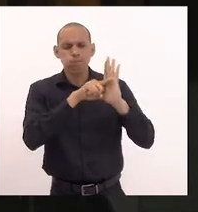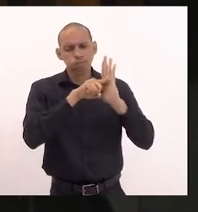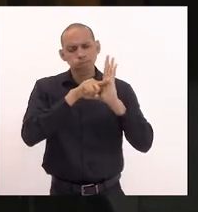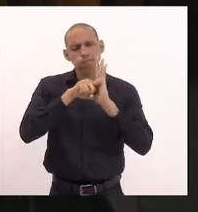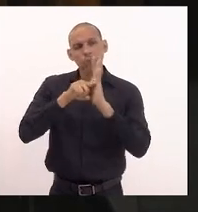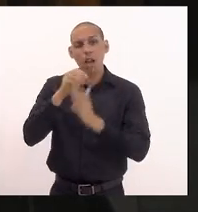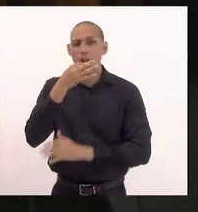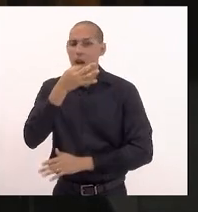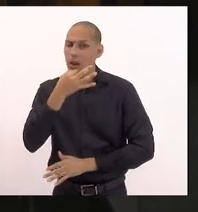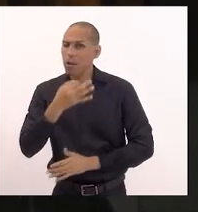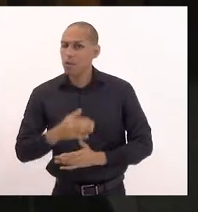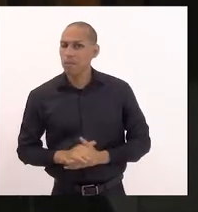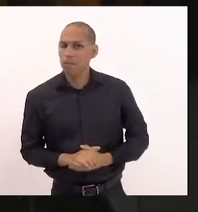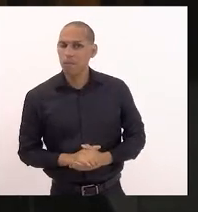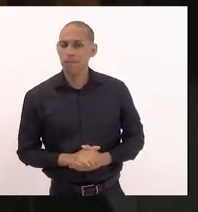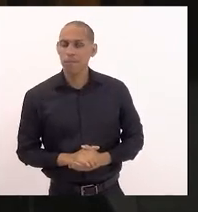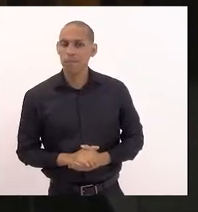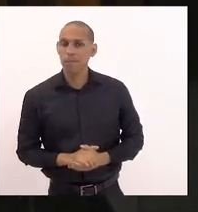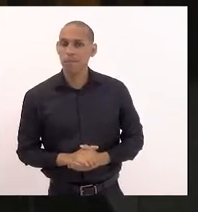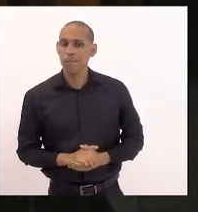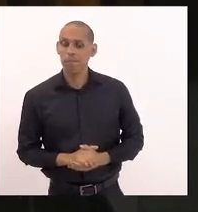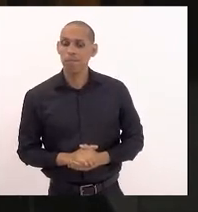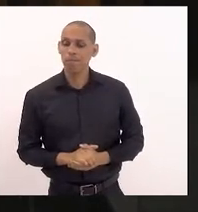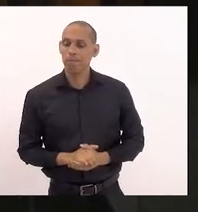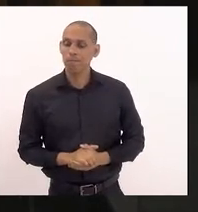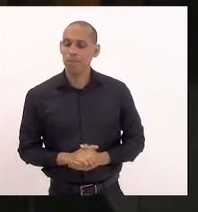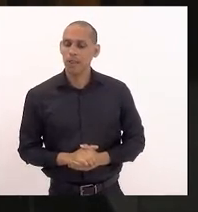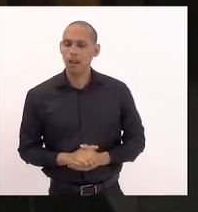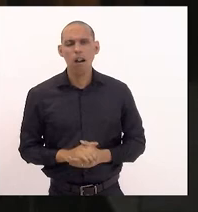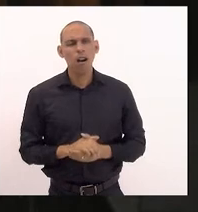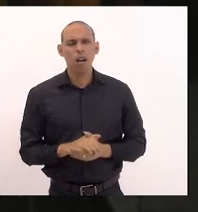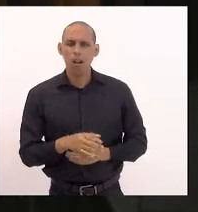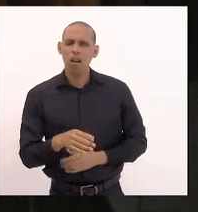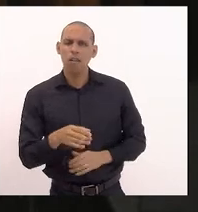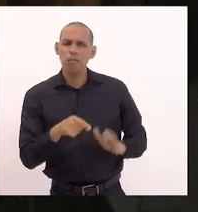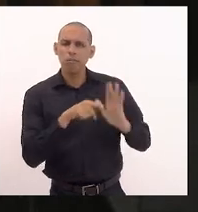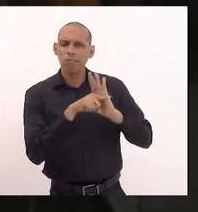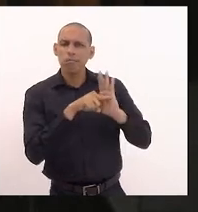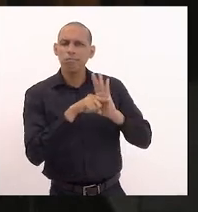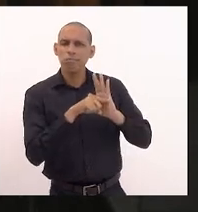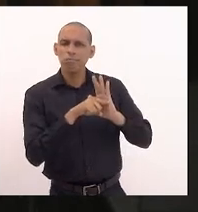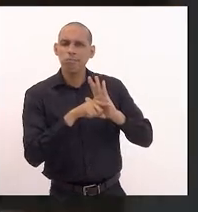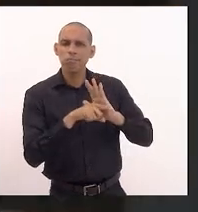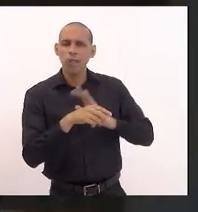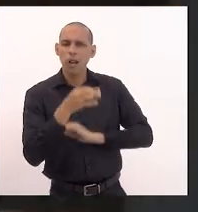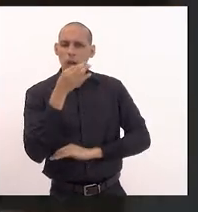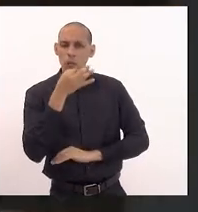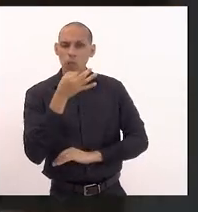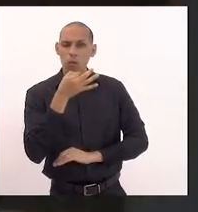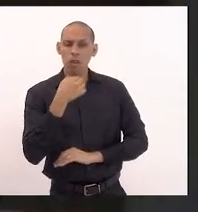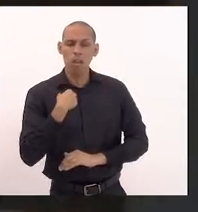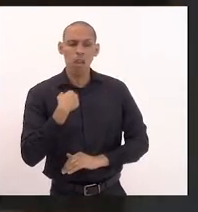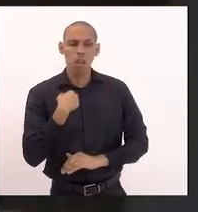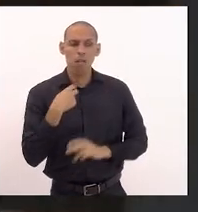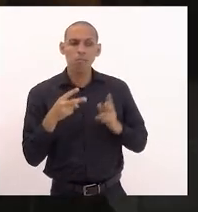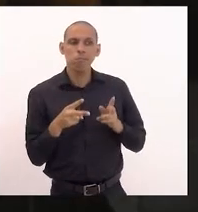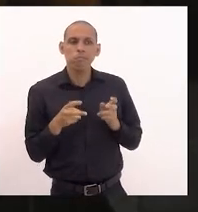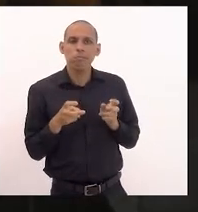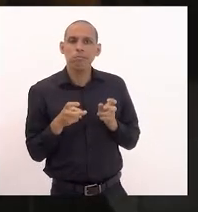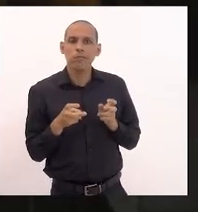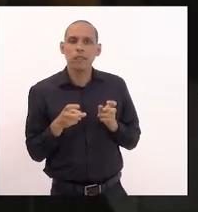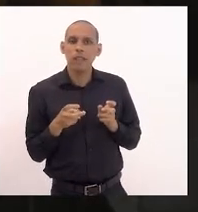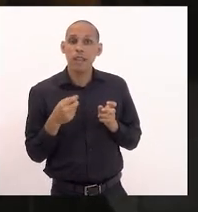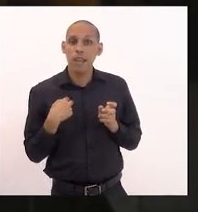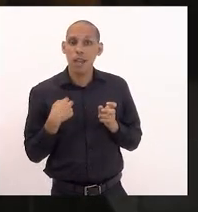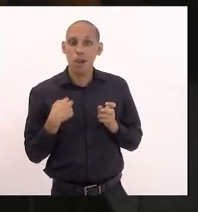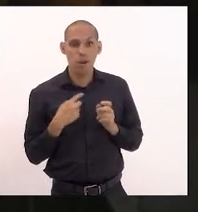opinião aqui todas as pesquisas de opinião que eu vejo e vou me ater